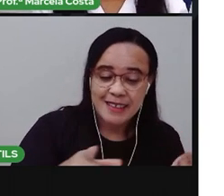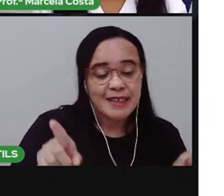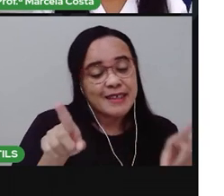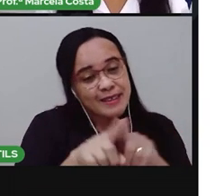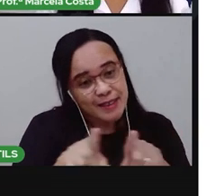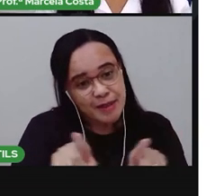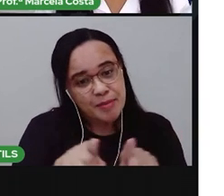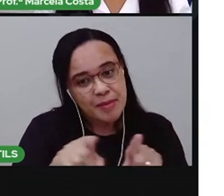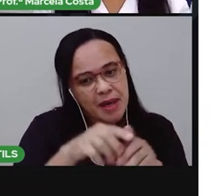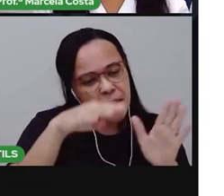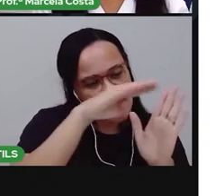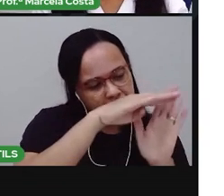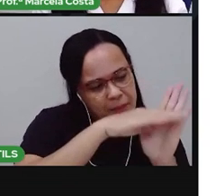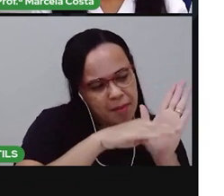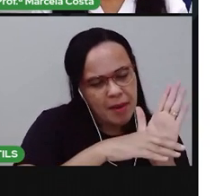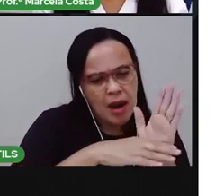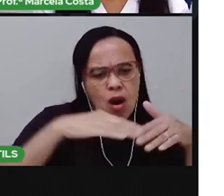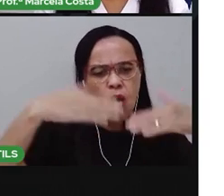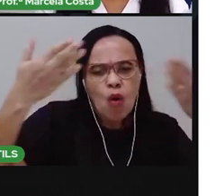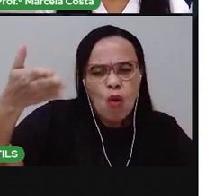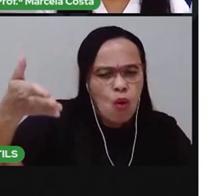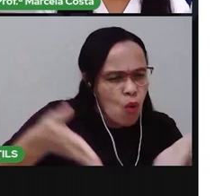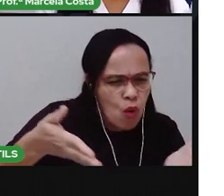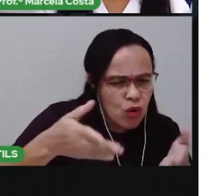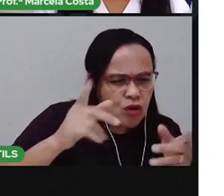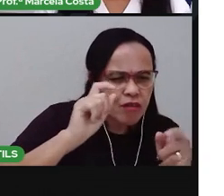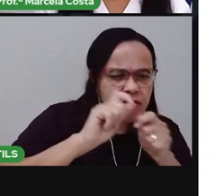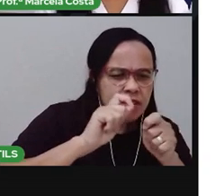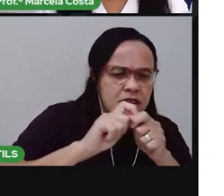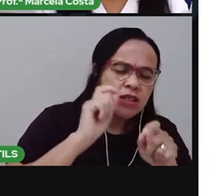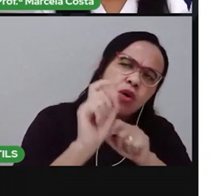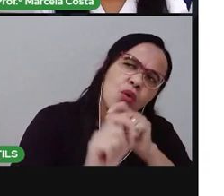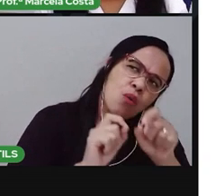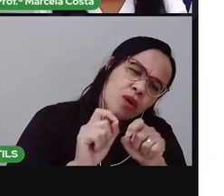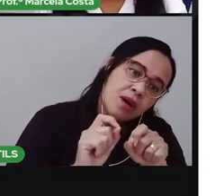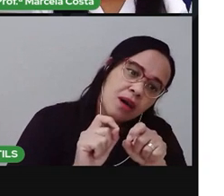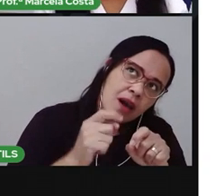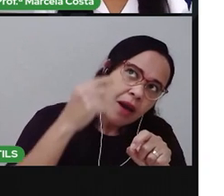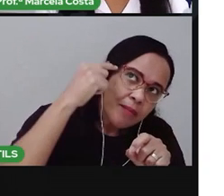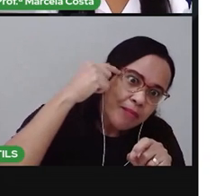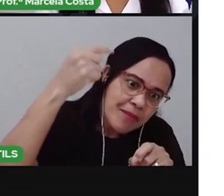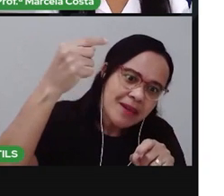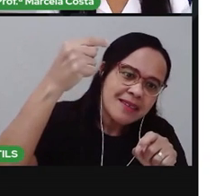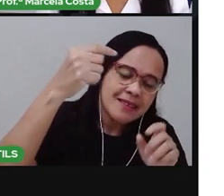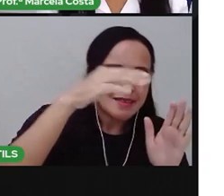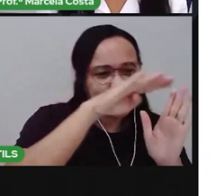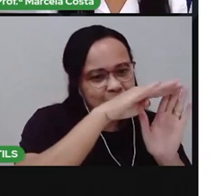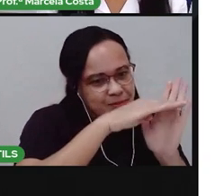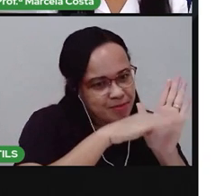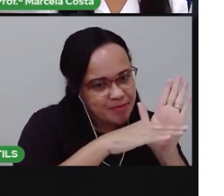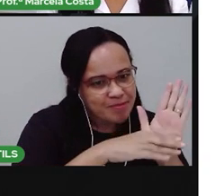fazer hoje? Aí, vai, tá? Faço uma lista no caderno. Faço a minha rotina diária.